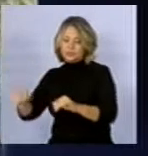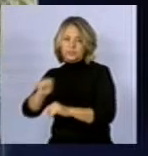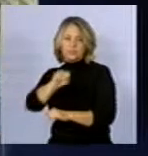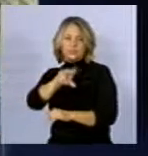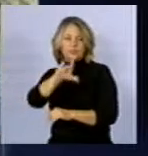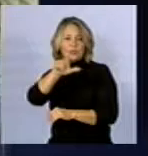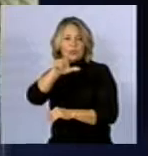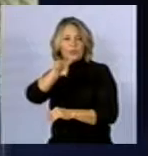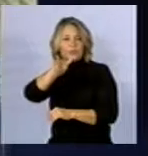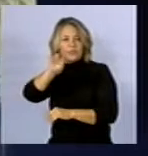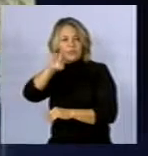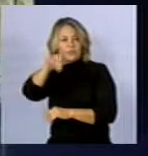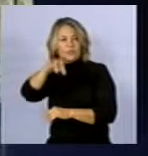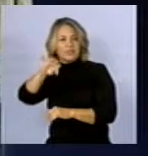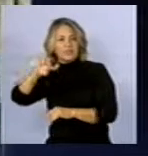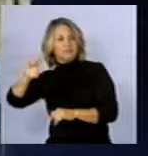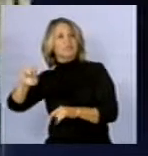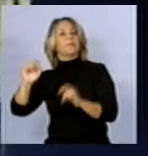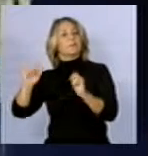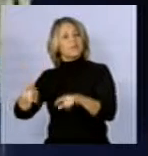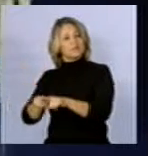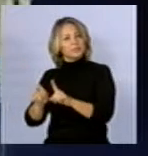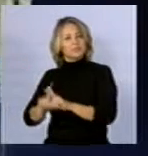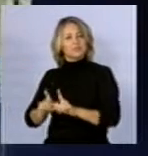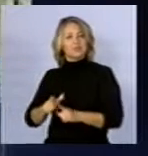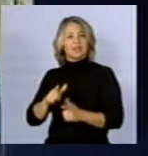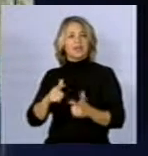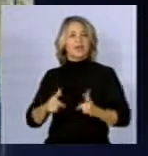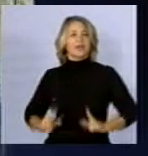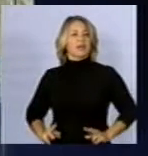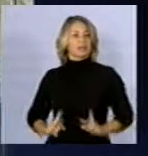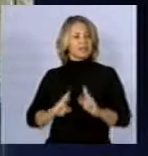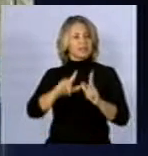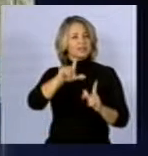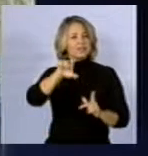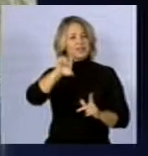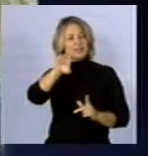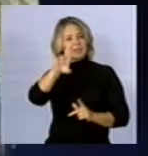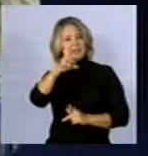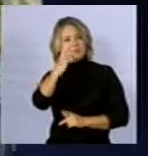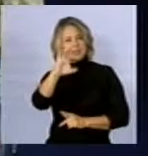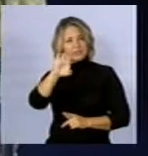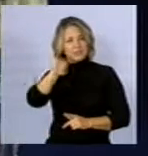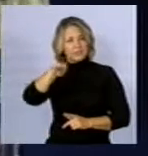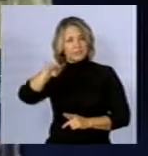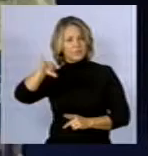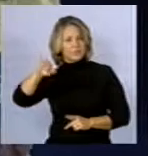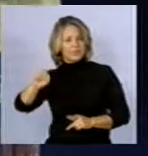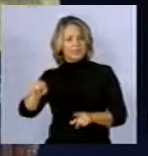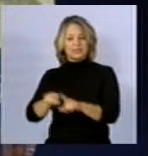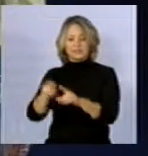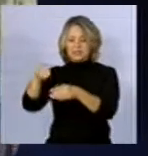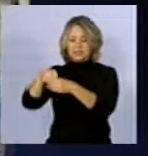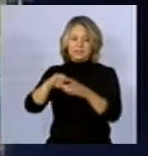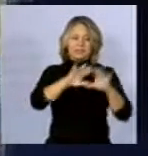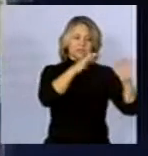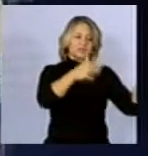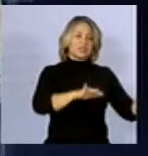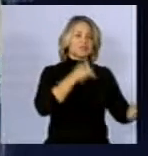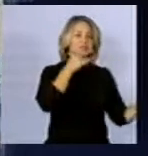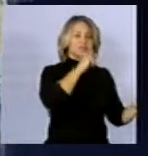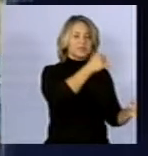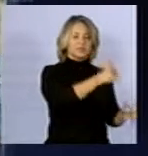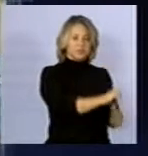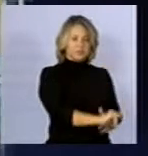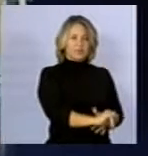importante, para a leucemia, por exemplo, como possivelmente alguns estudos apontam isso também para campos eletromagnéticos. Então, é importante